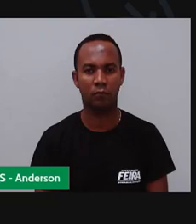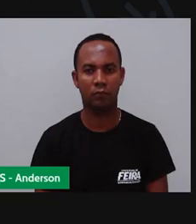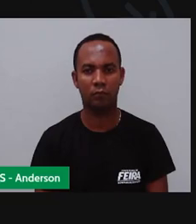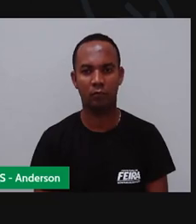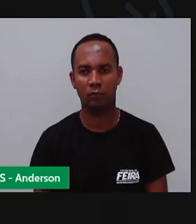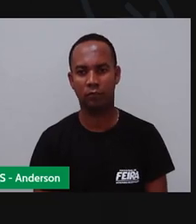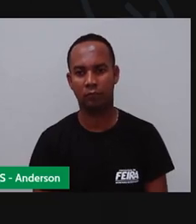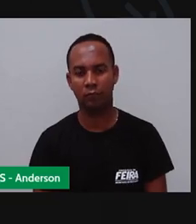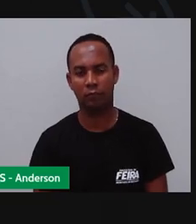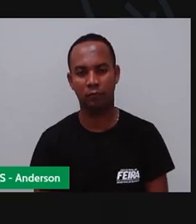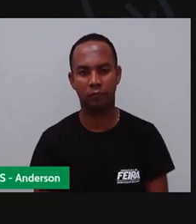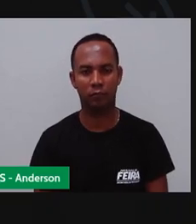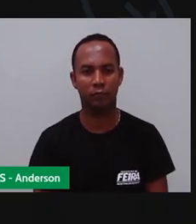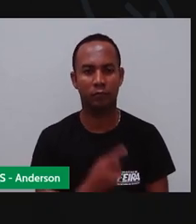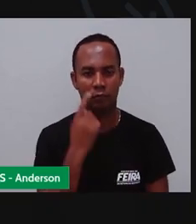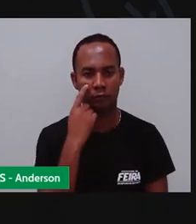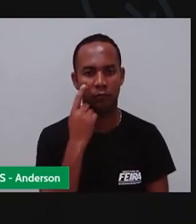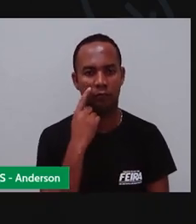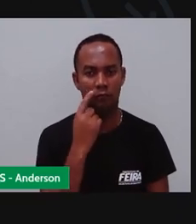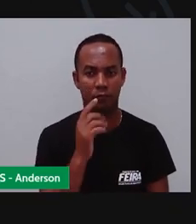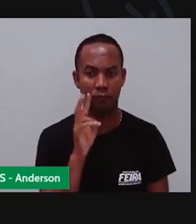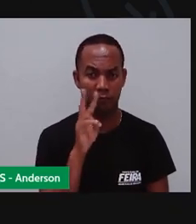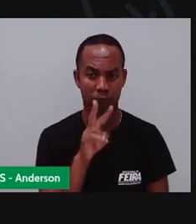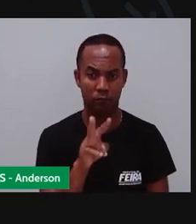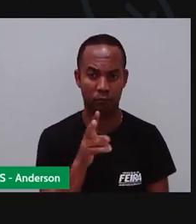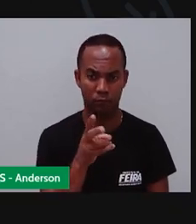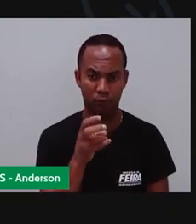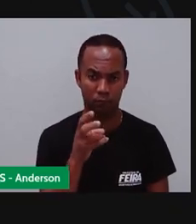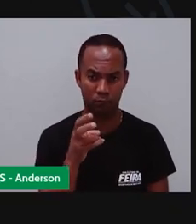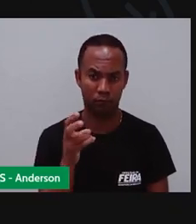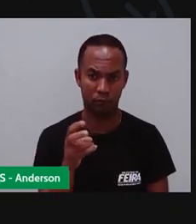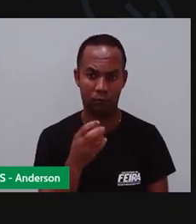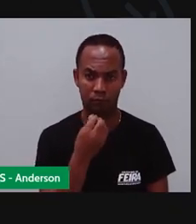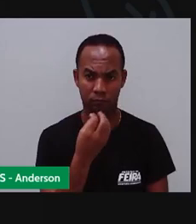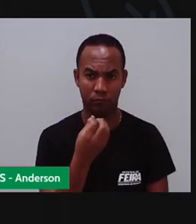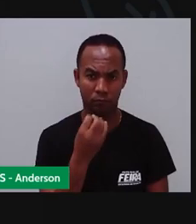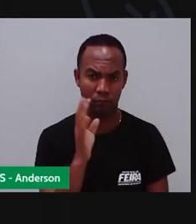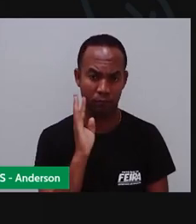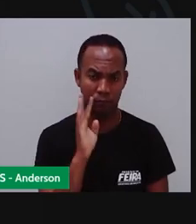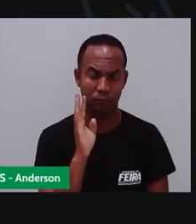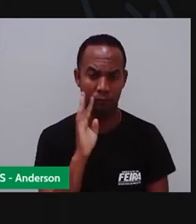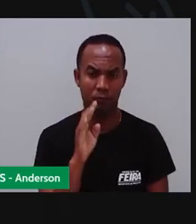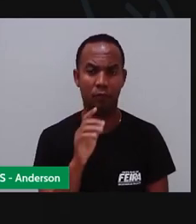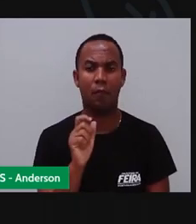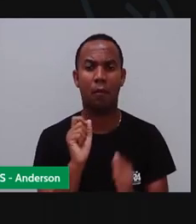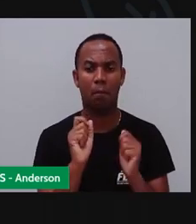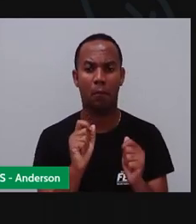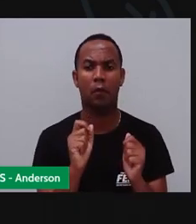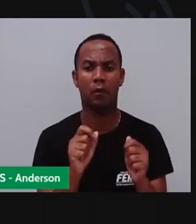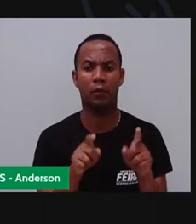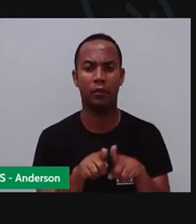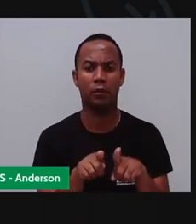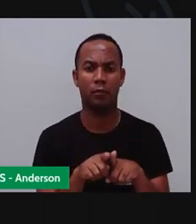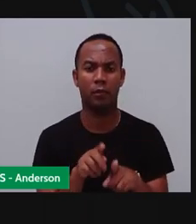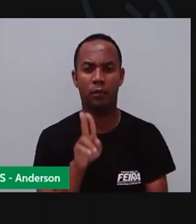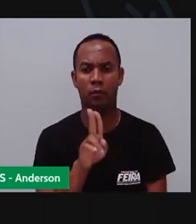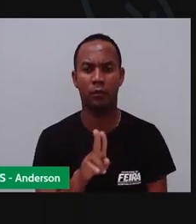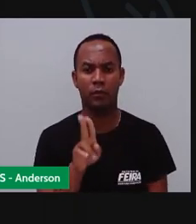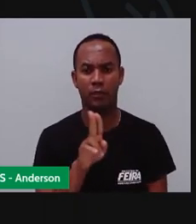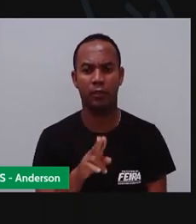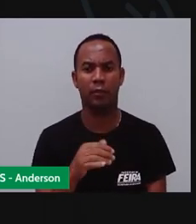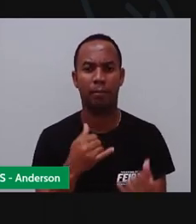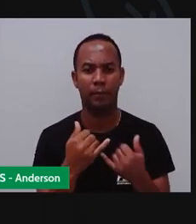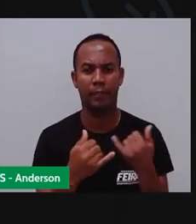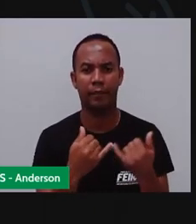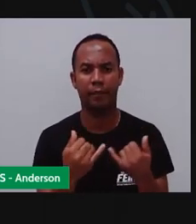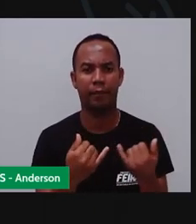Qual foi no slide A outra orientação? Que a gente poderia usar o quê? Brinquedos, né? A Pró vai começar a recolher aqui Pra ver como que